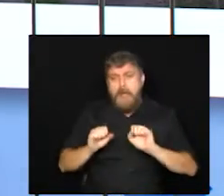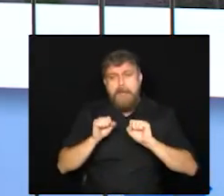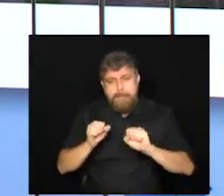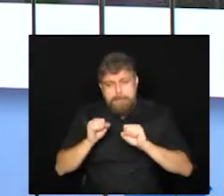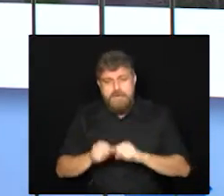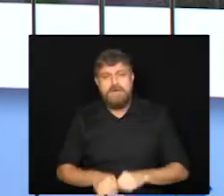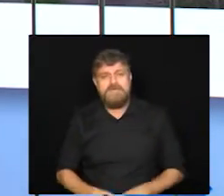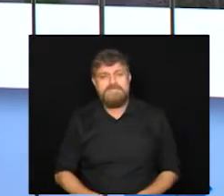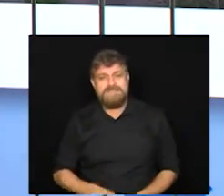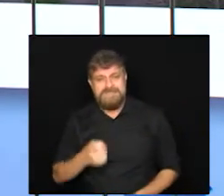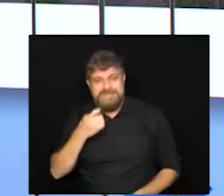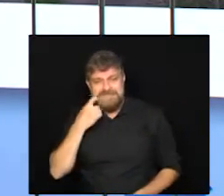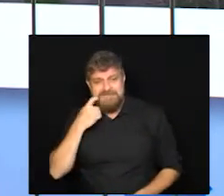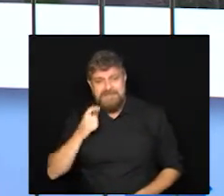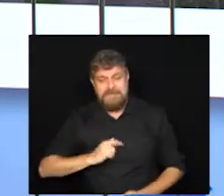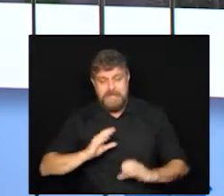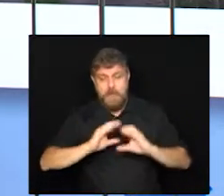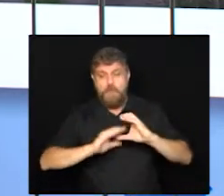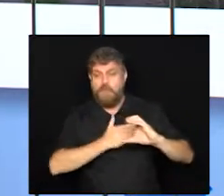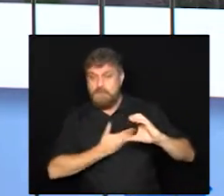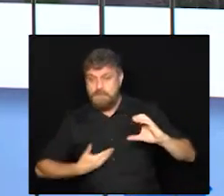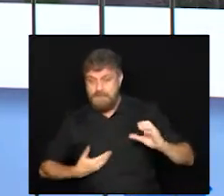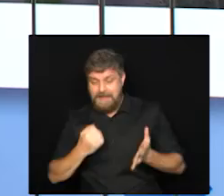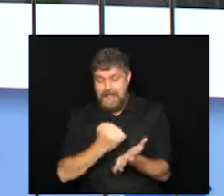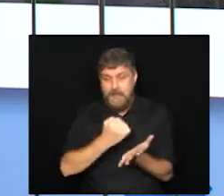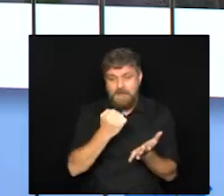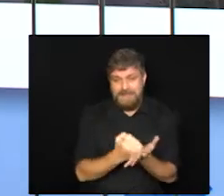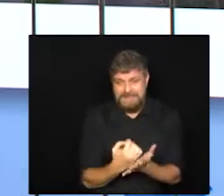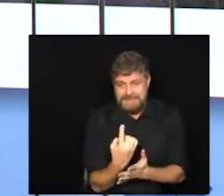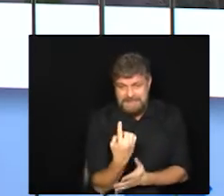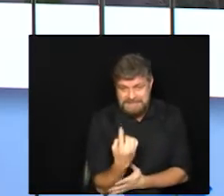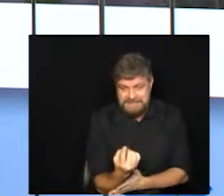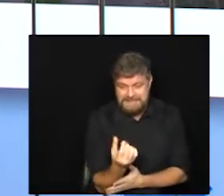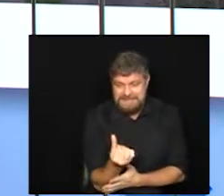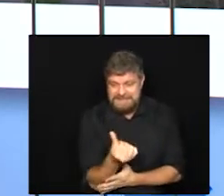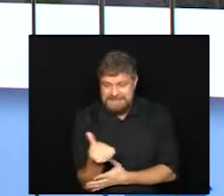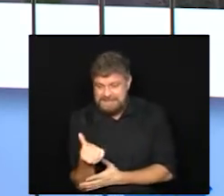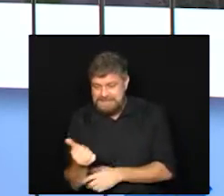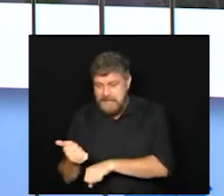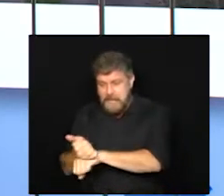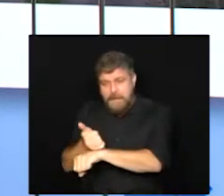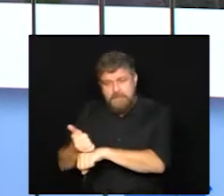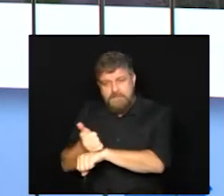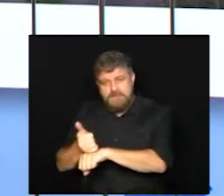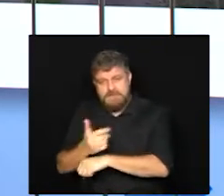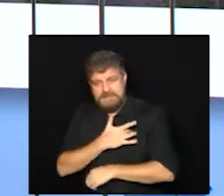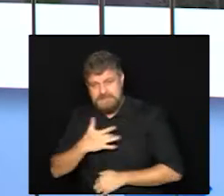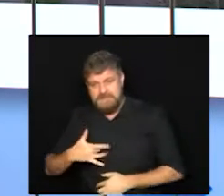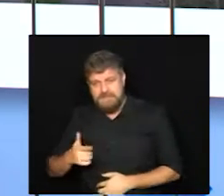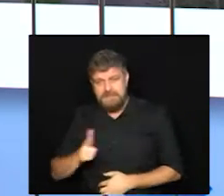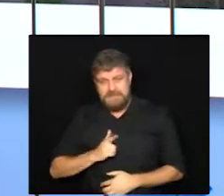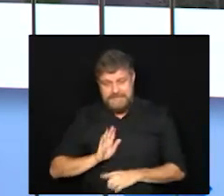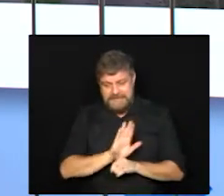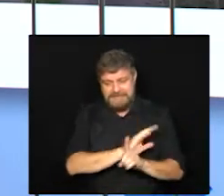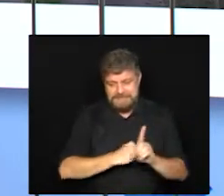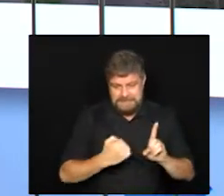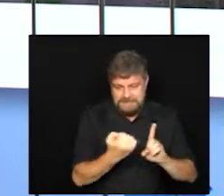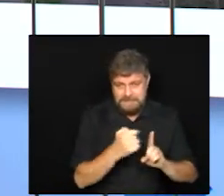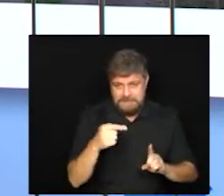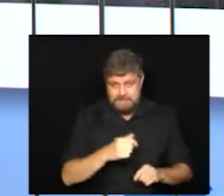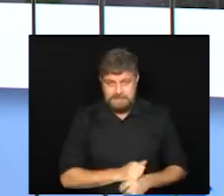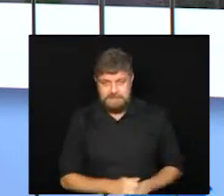por concurso público, a contratação de 166 profissionais. Estão previstos assistentes sociais,